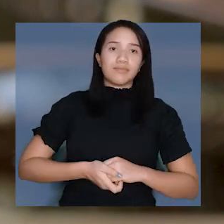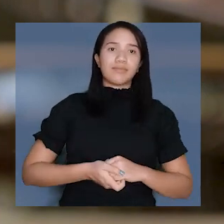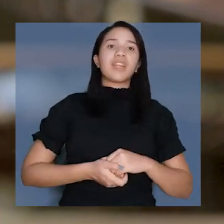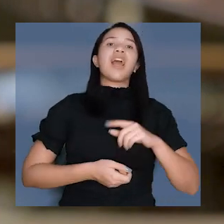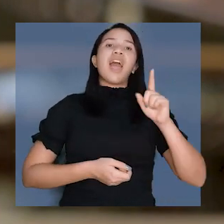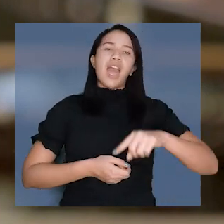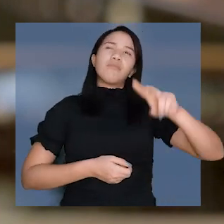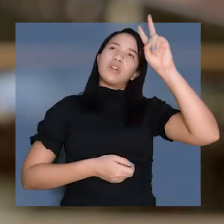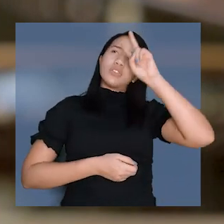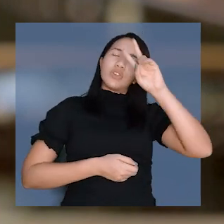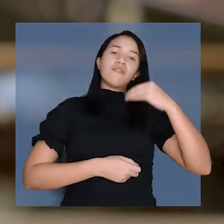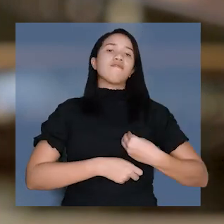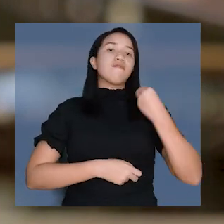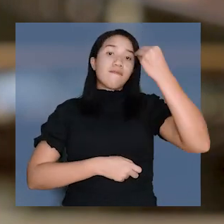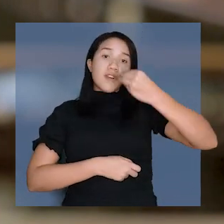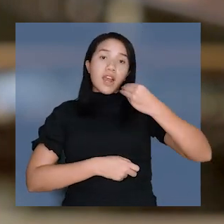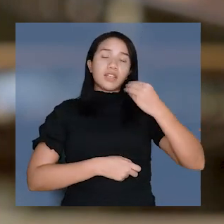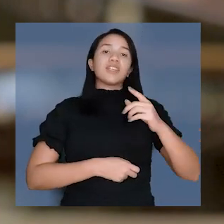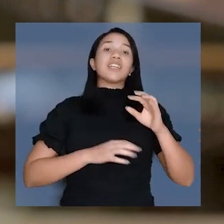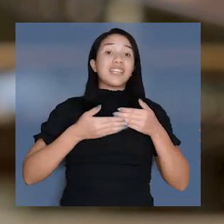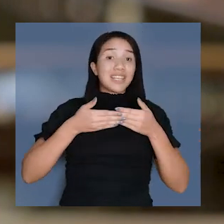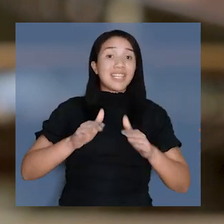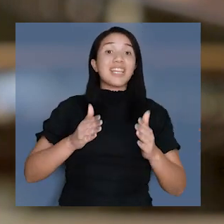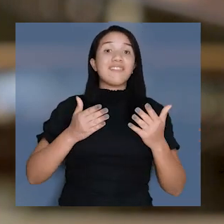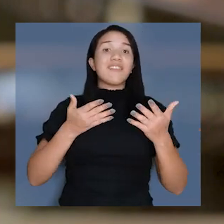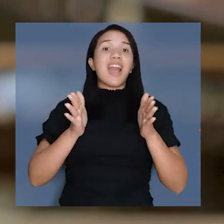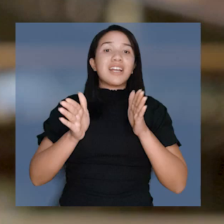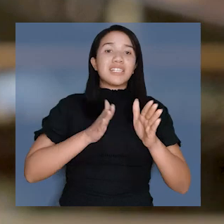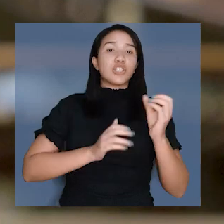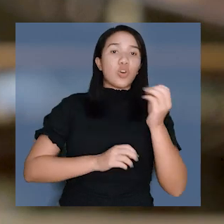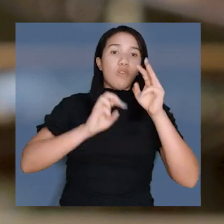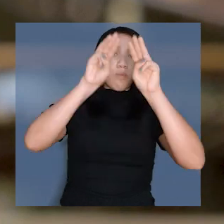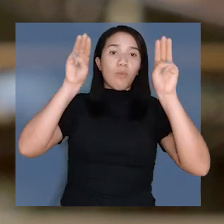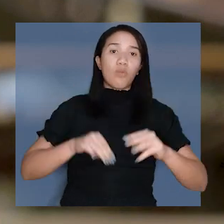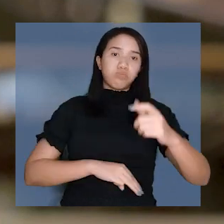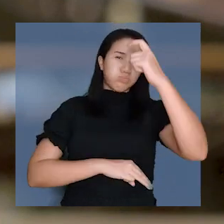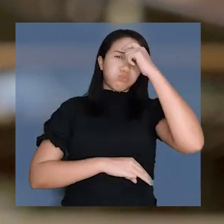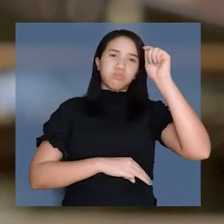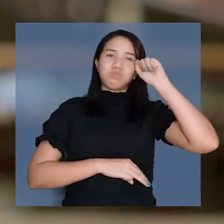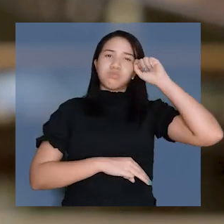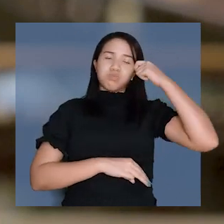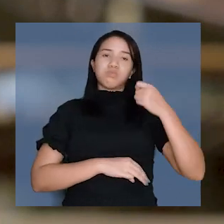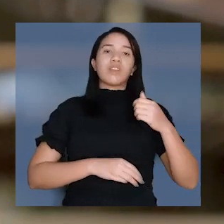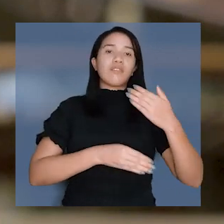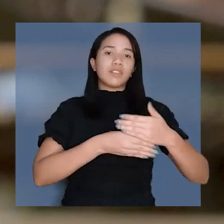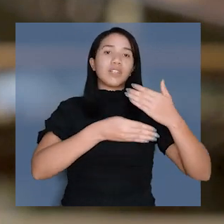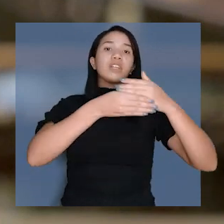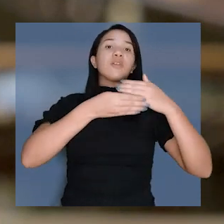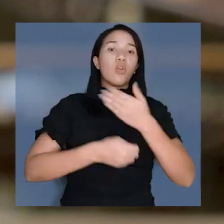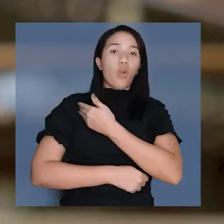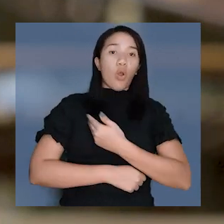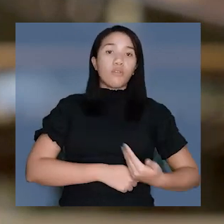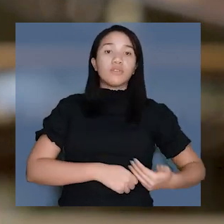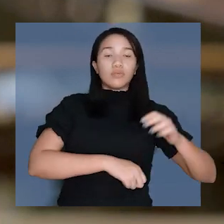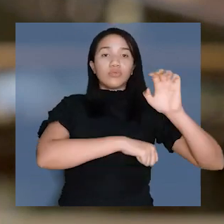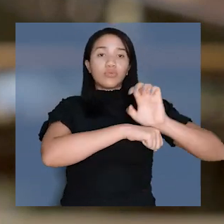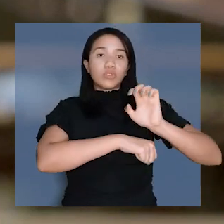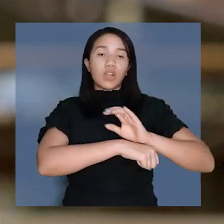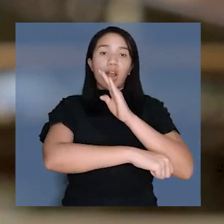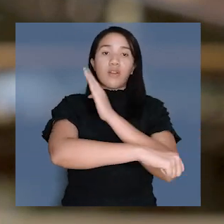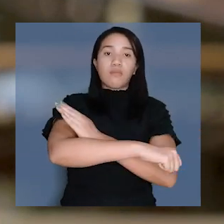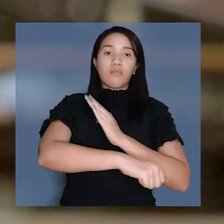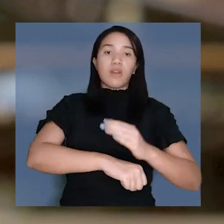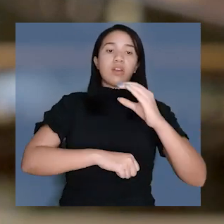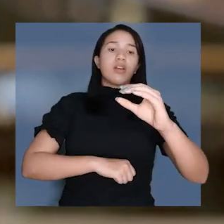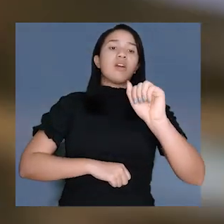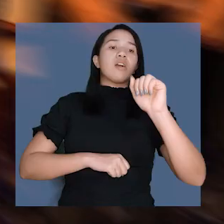Essa é uma das memórias e vivências que vão estar disponíveis no novo Museu da Consciência Negra, que será construído pelo governo do Estado,